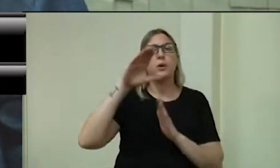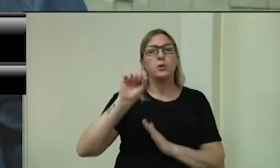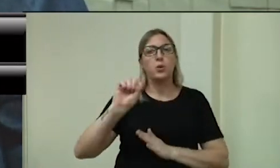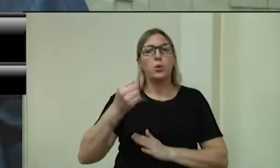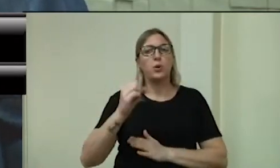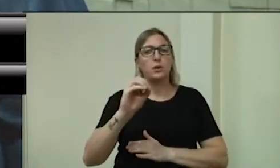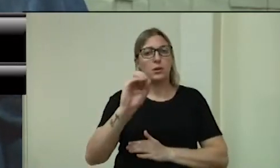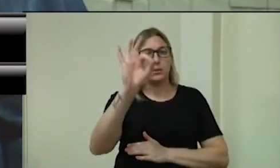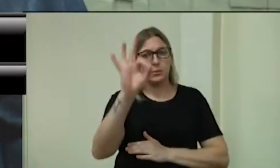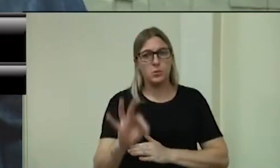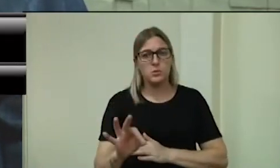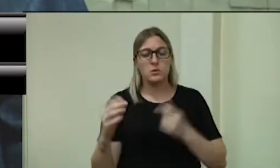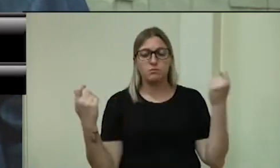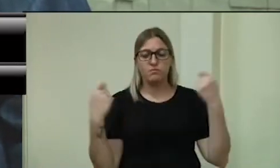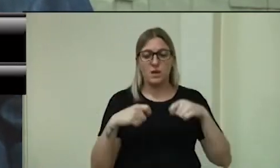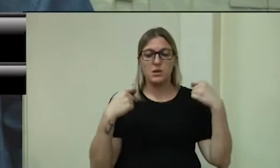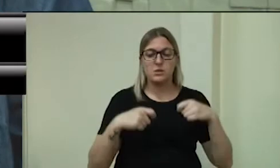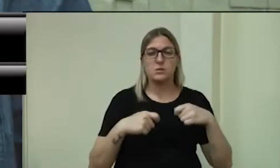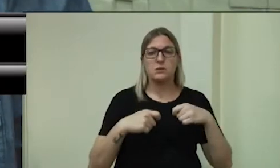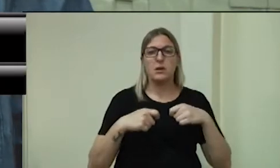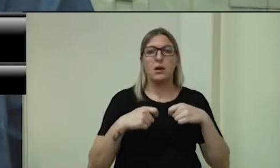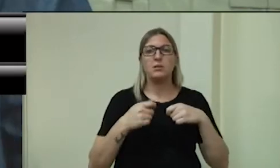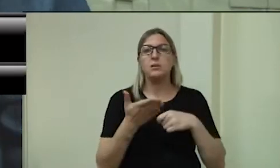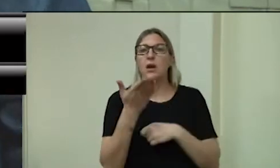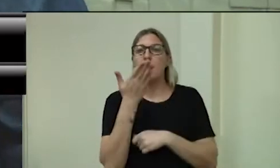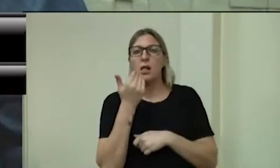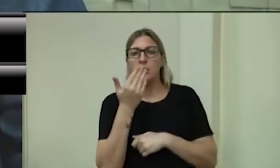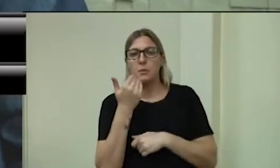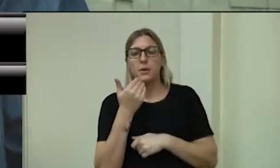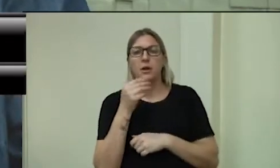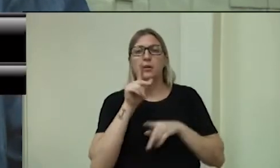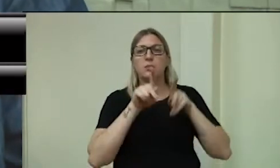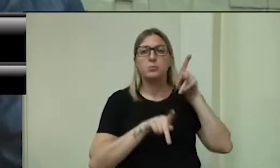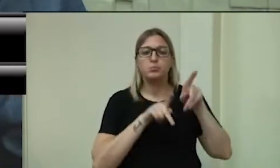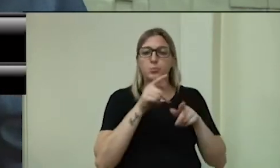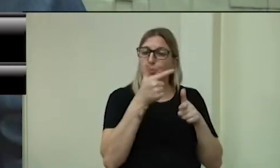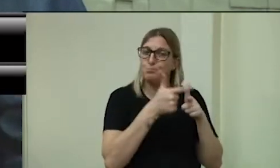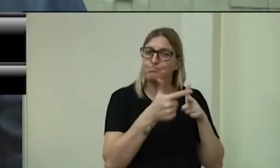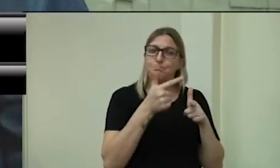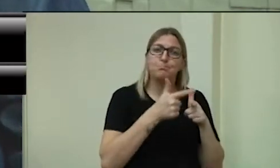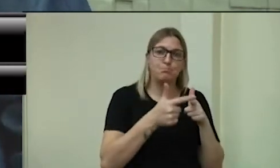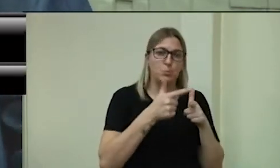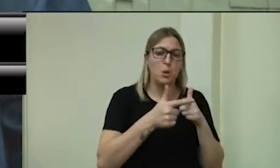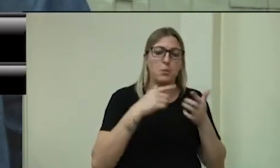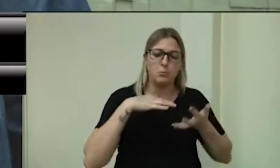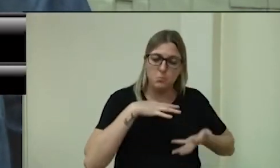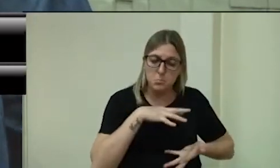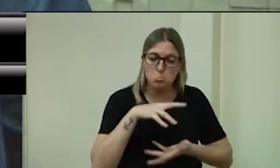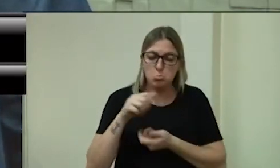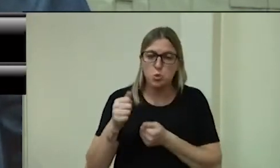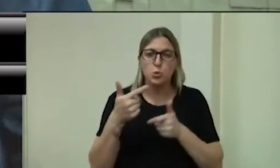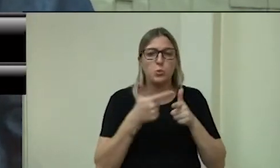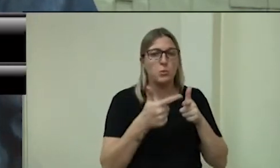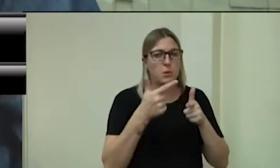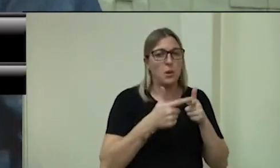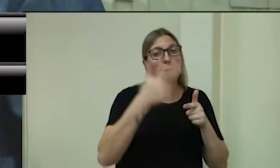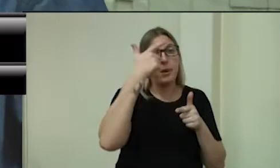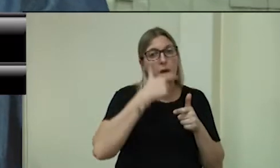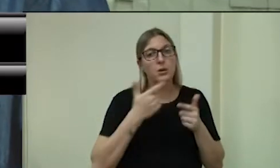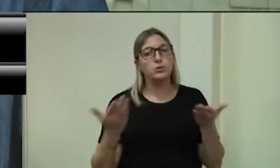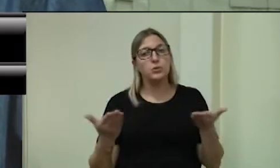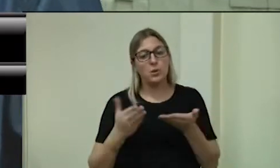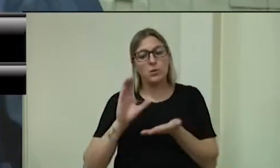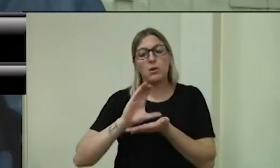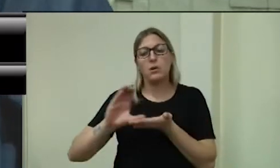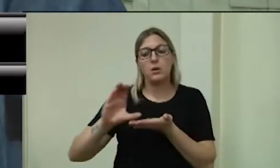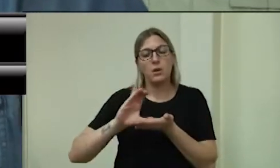básicas, a população está em crise, o mundo está em crise e acho que vem em boa hora esse recurso, claro,